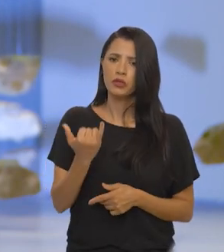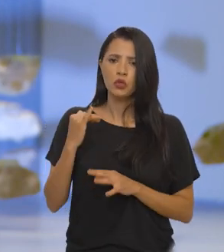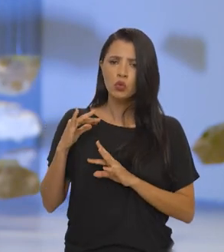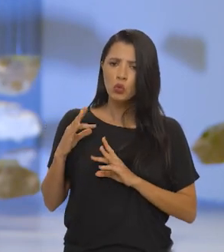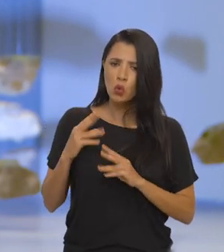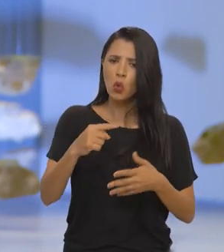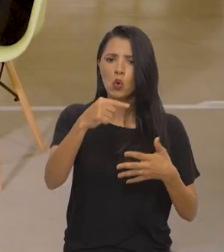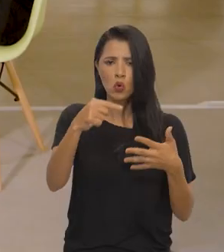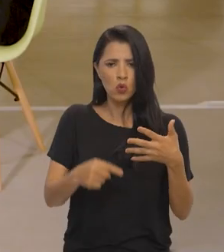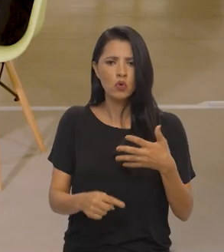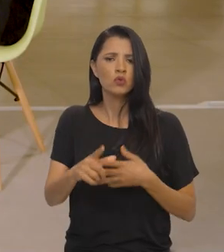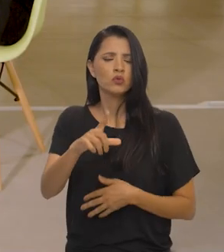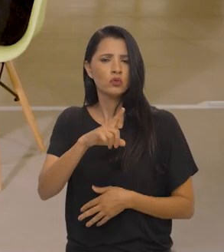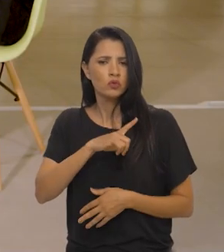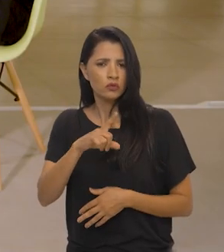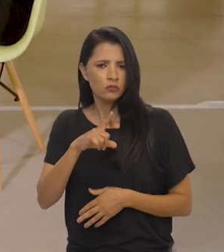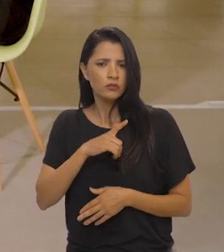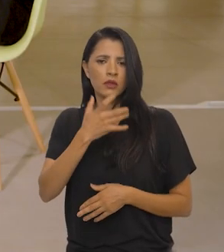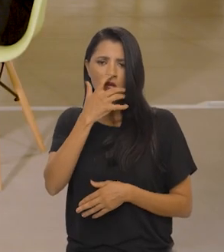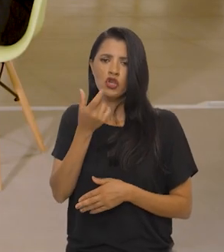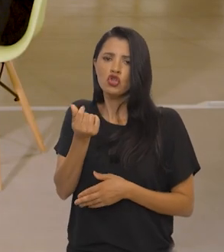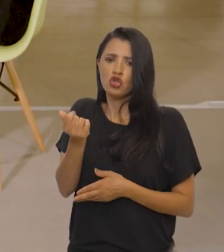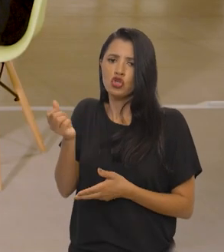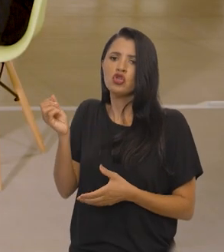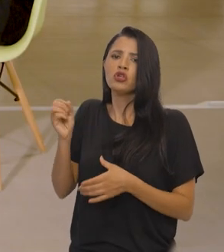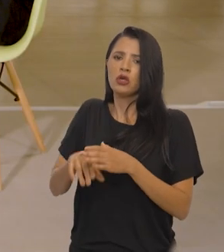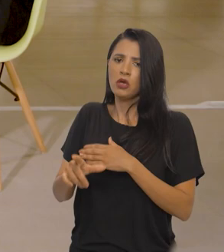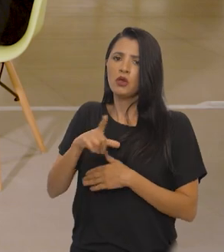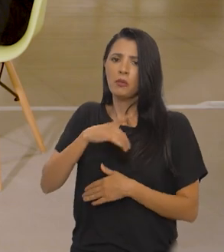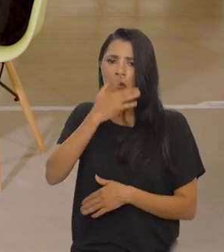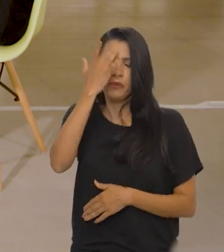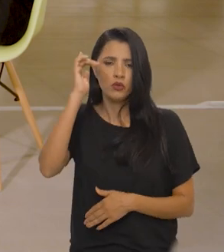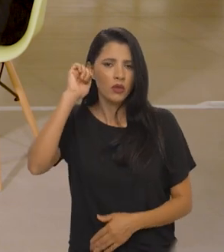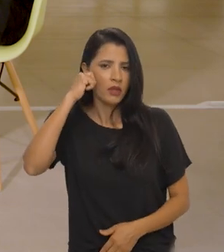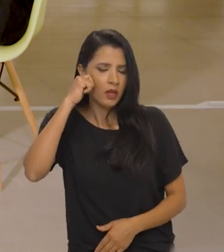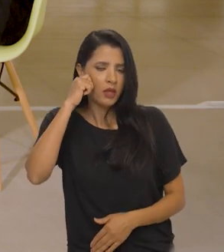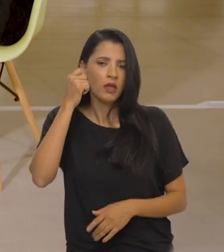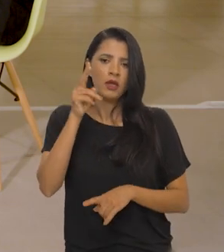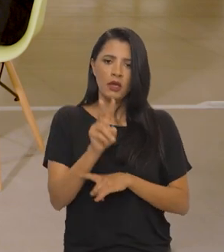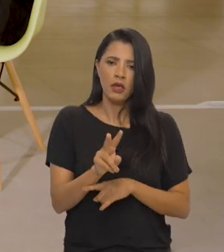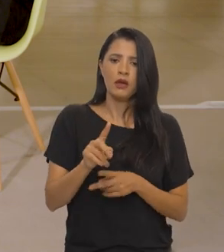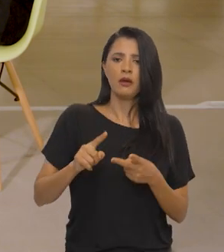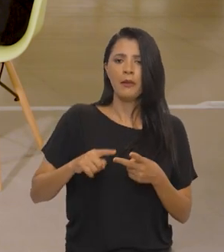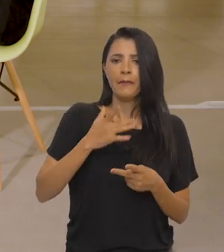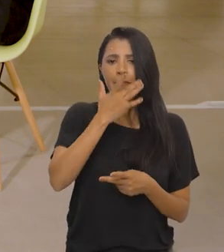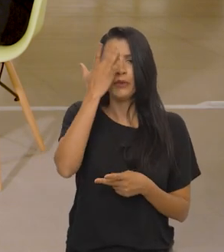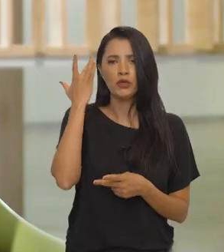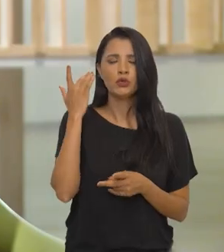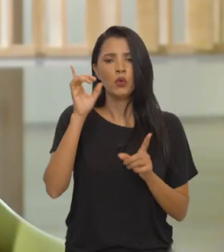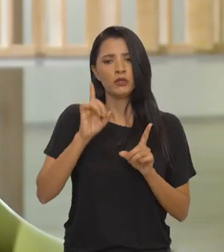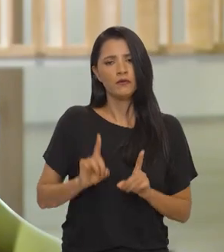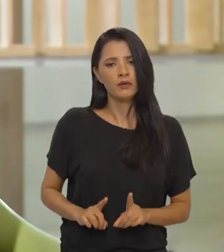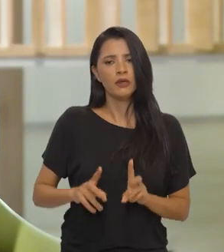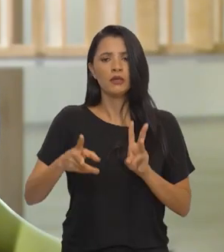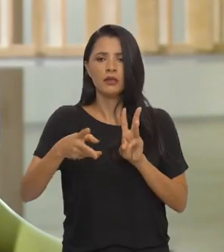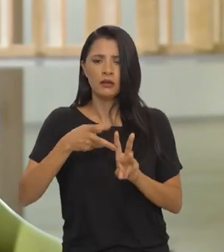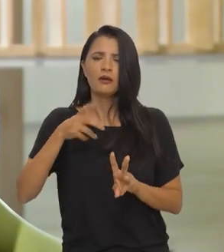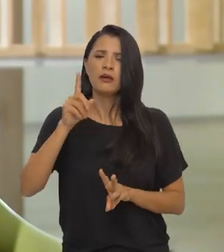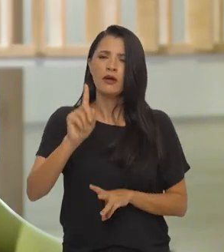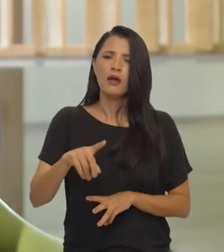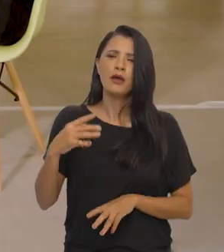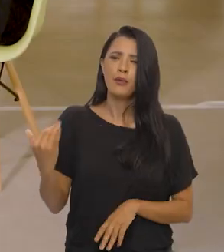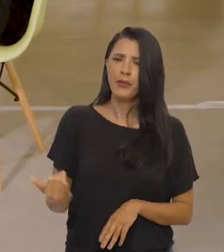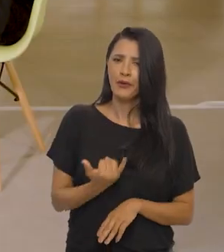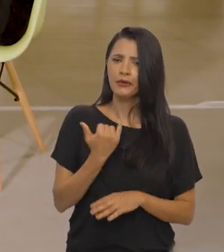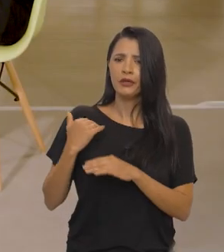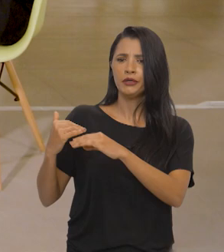é que praticamente todos têm reserva de recursos, para pessoas negras, para indígenas, pessoas com deficiência,